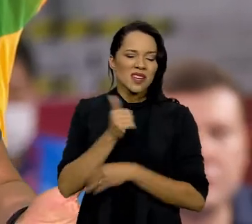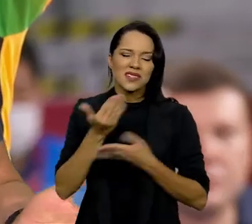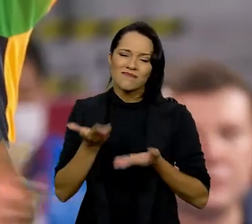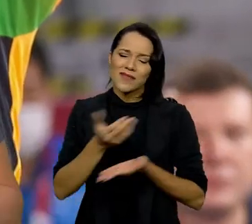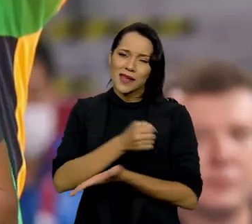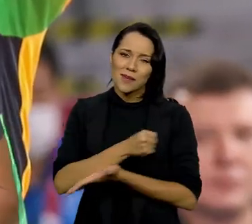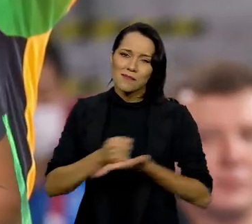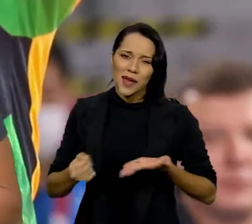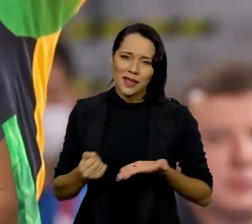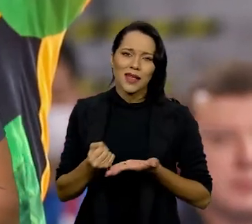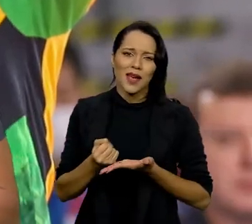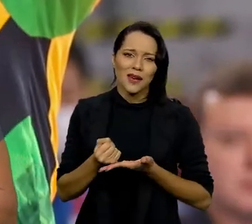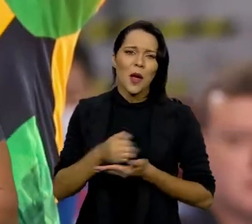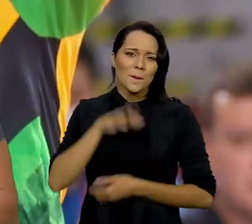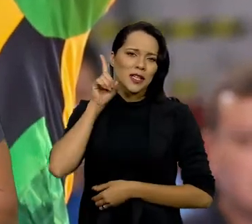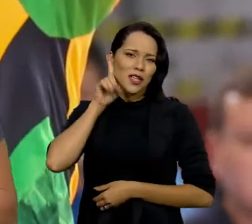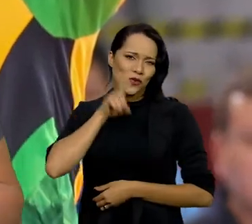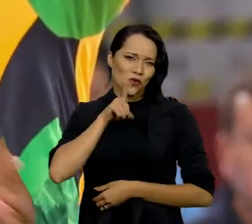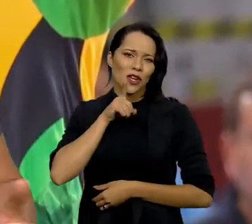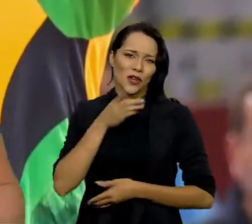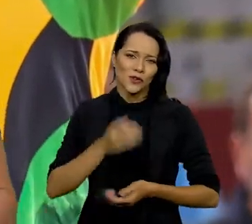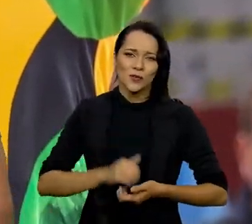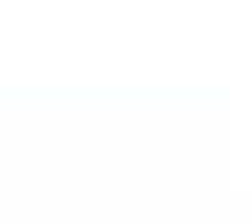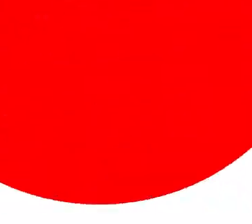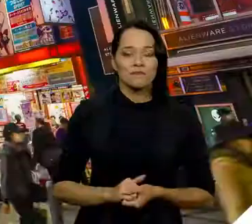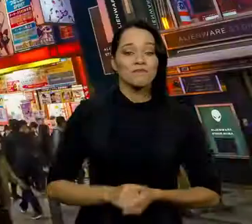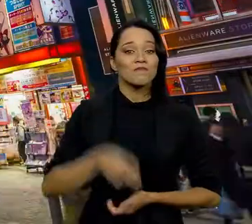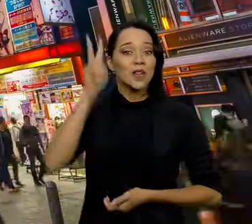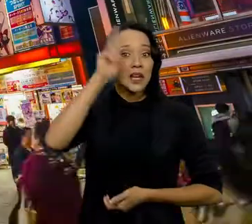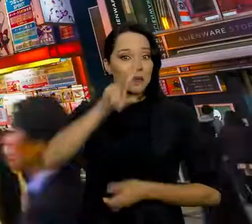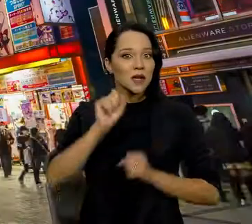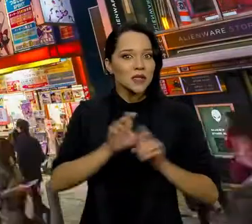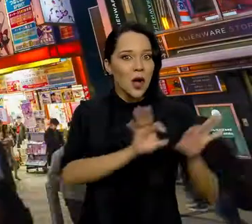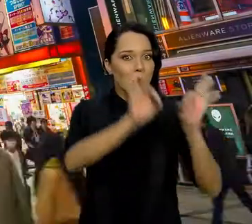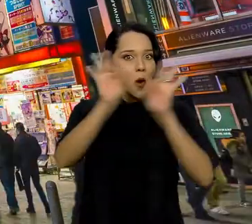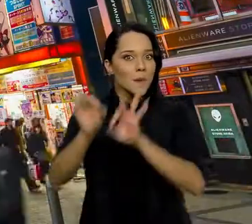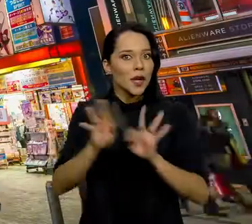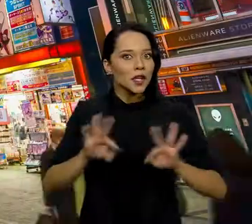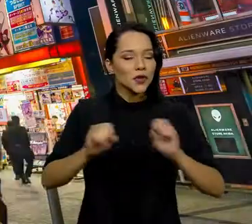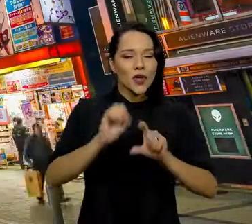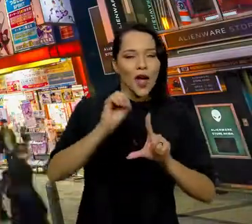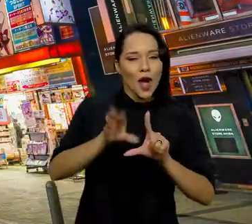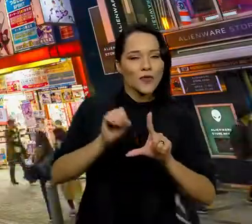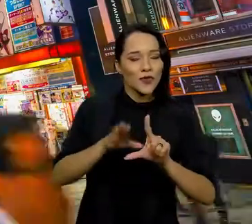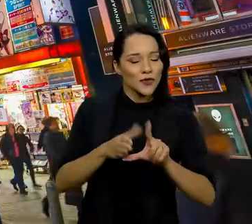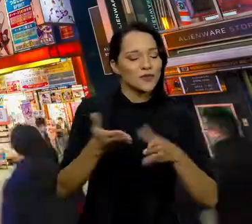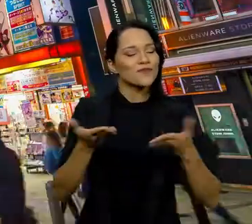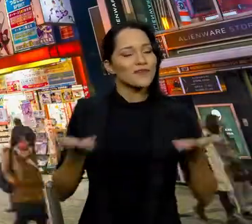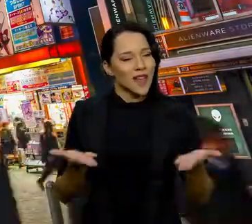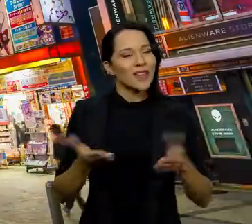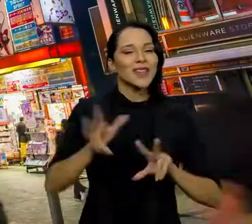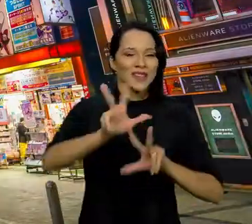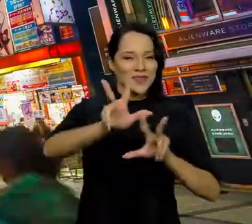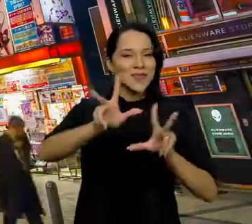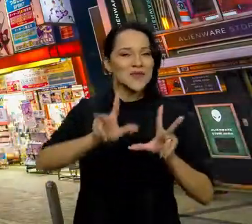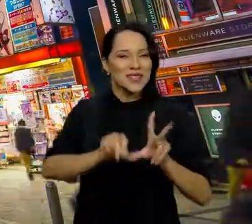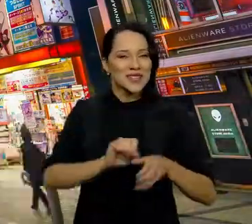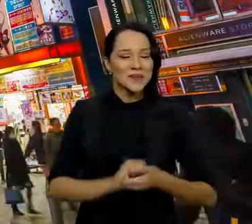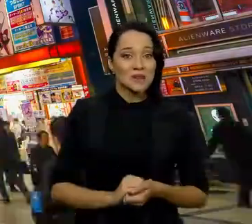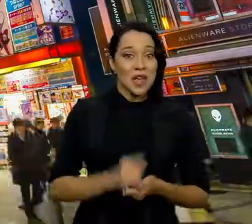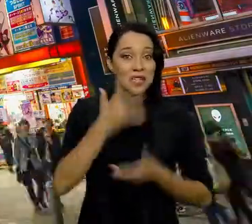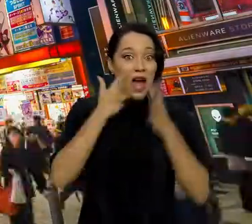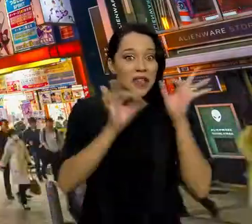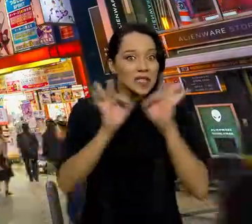que acabaram perdendo para as americanas na estreia. Lembrando que você acompanha tudo ao vivo, claro, pela TV Brasil.